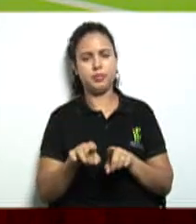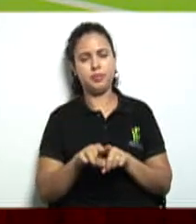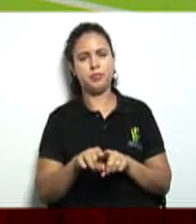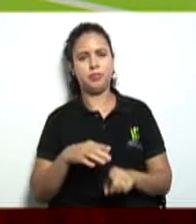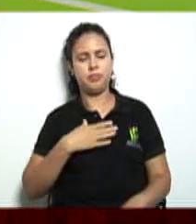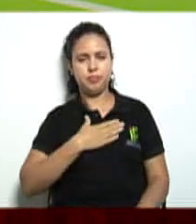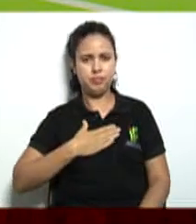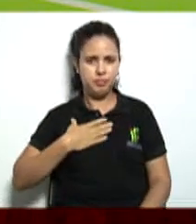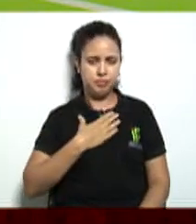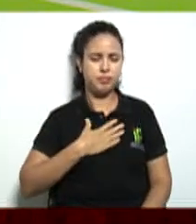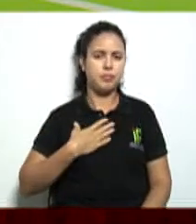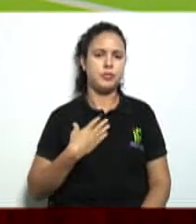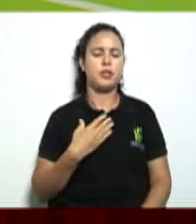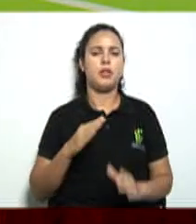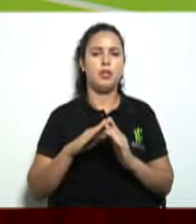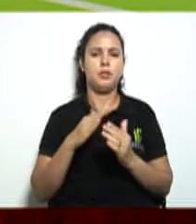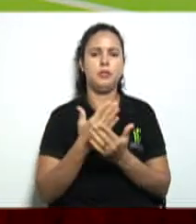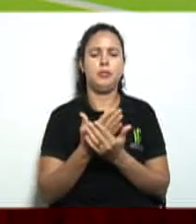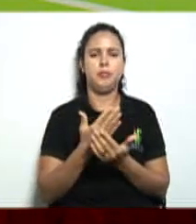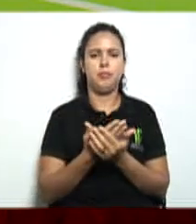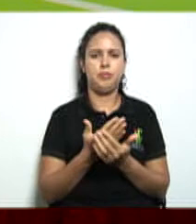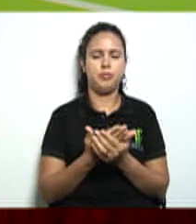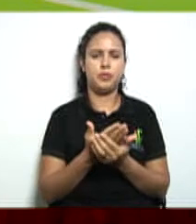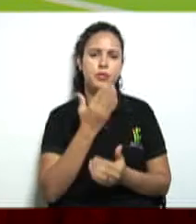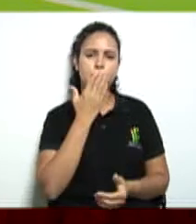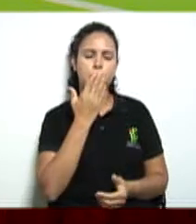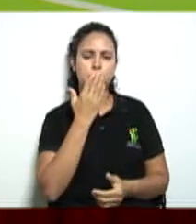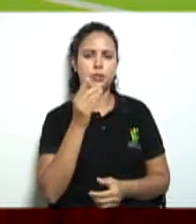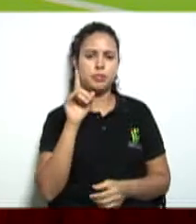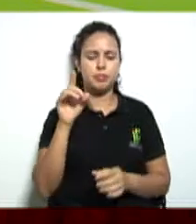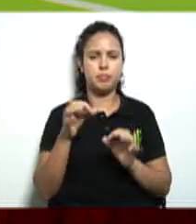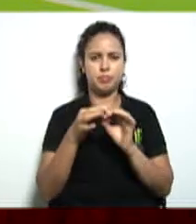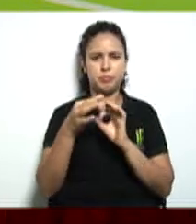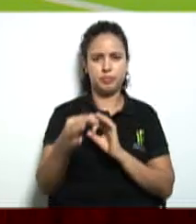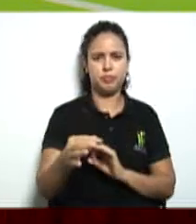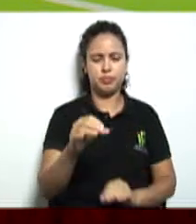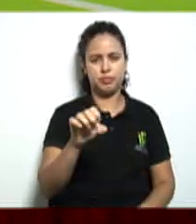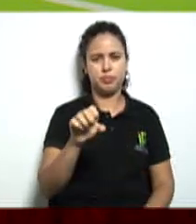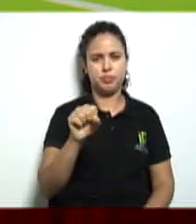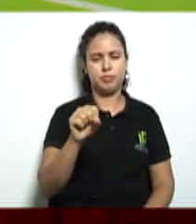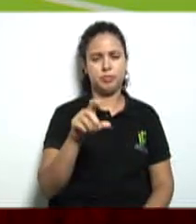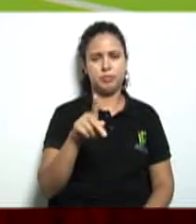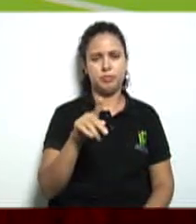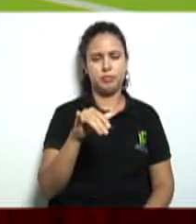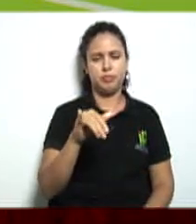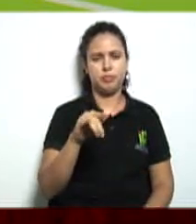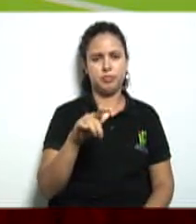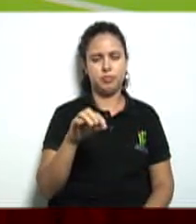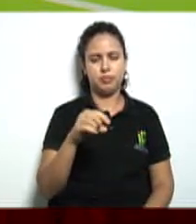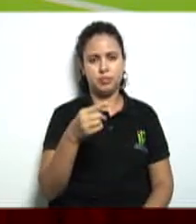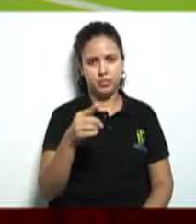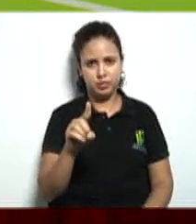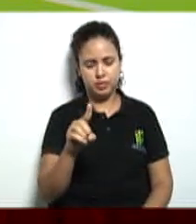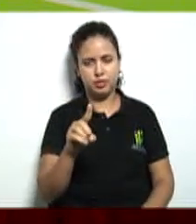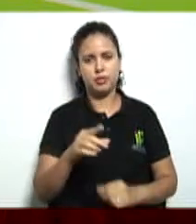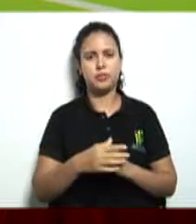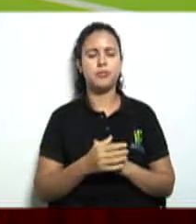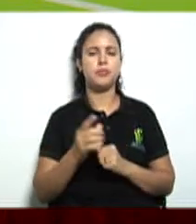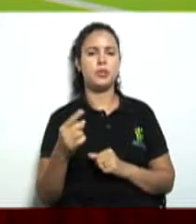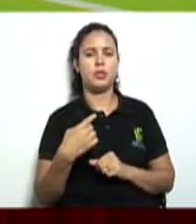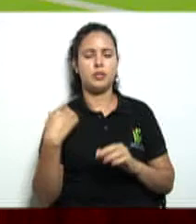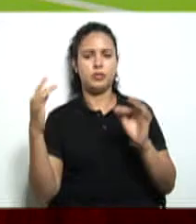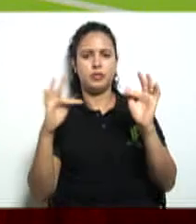indígena Capitão Cardoso lá de Espigão do Oeste sejam sempre bem-vindos nós estamos muito felizes né professora de